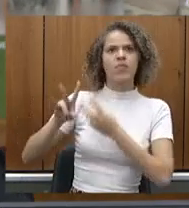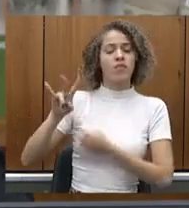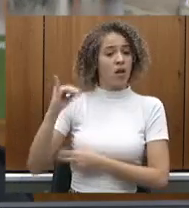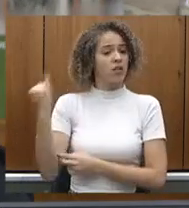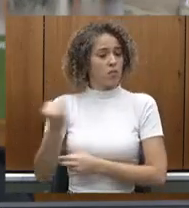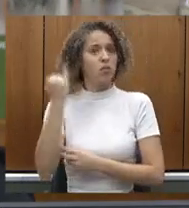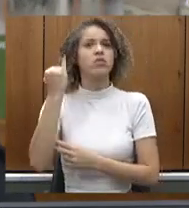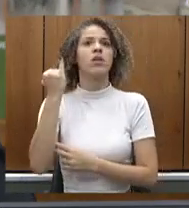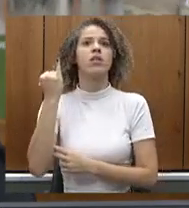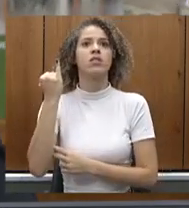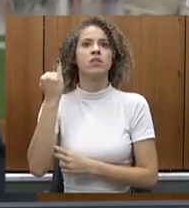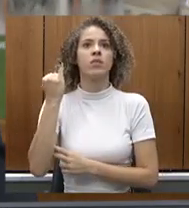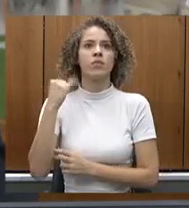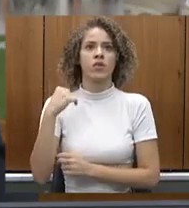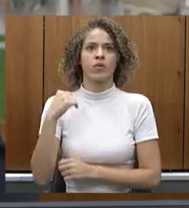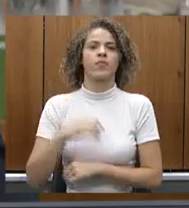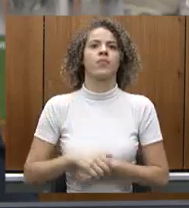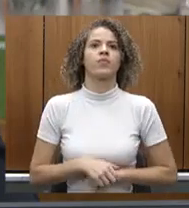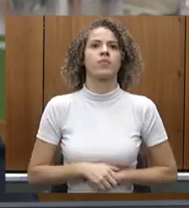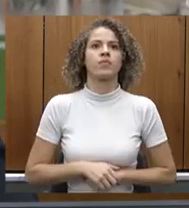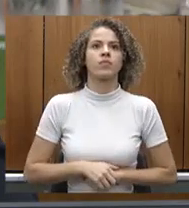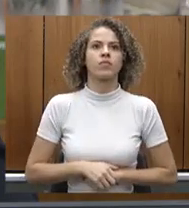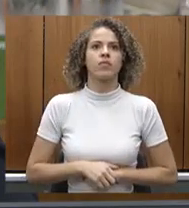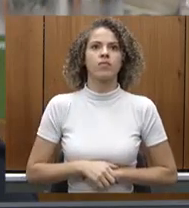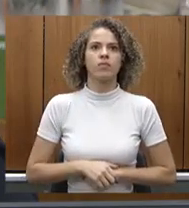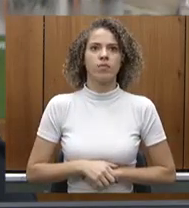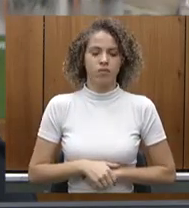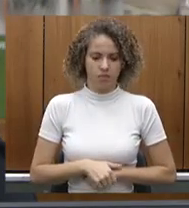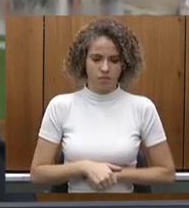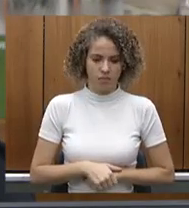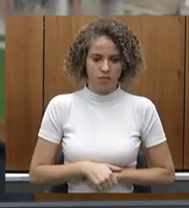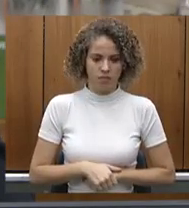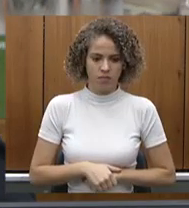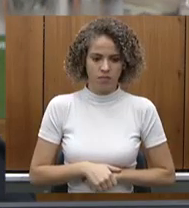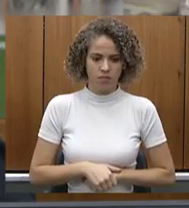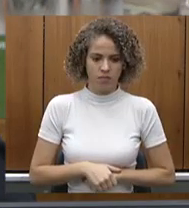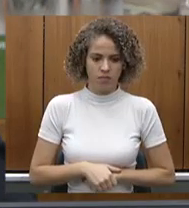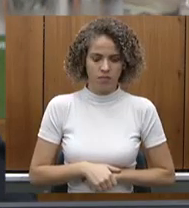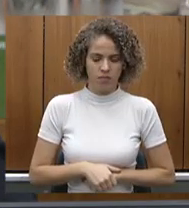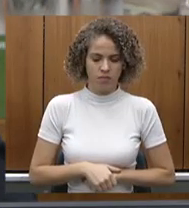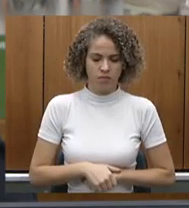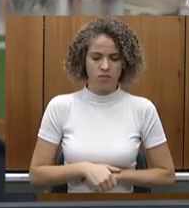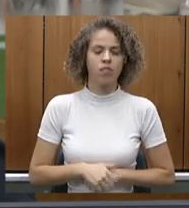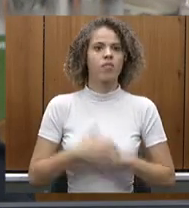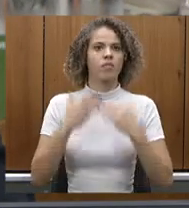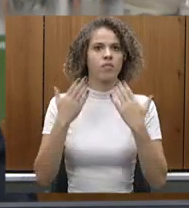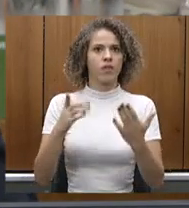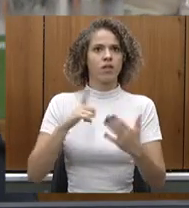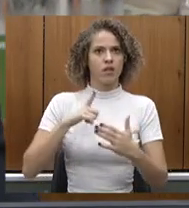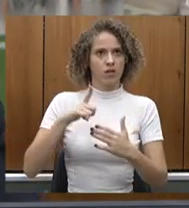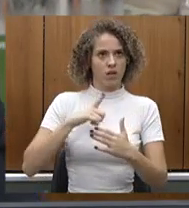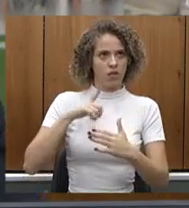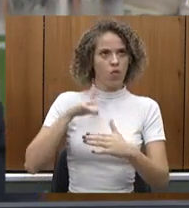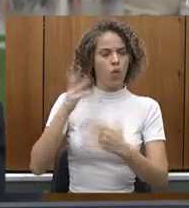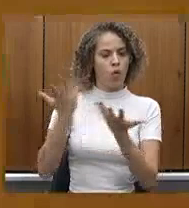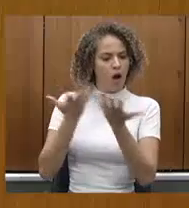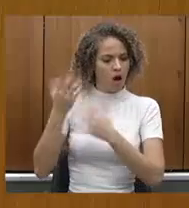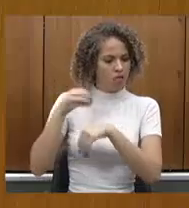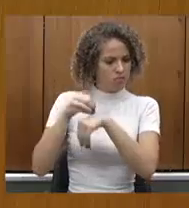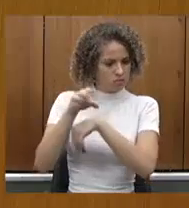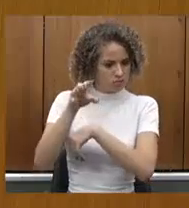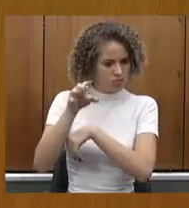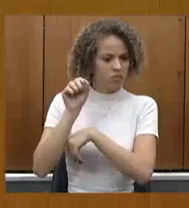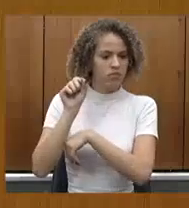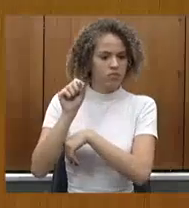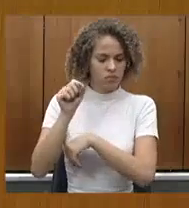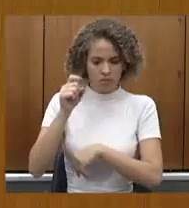importante. Eu acho que eu respondo de tudo. Presidente... Secretário, tem mais uma questão que eu queria que o senhor completasse a respeito